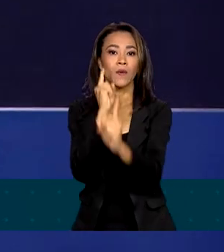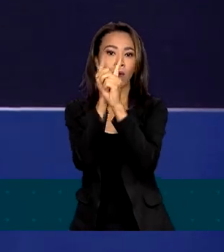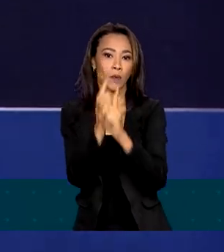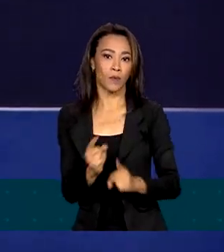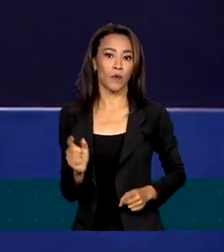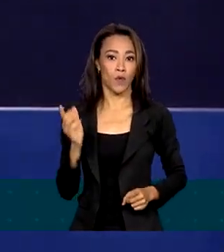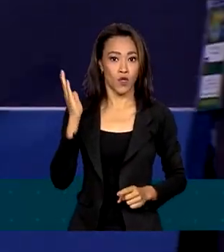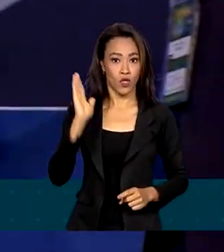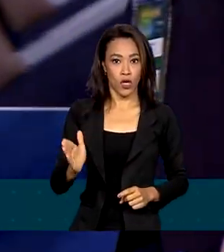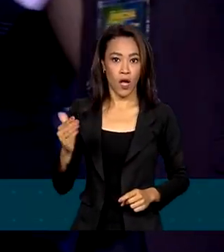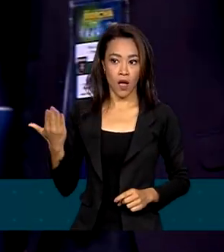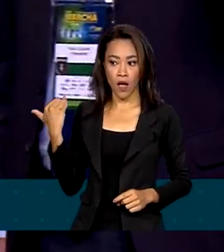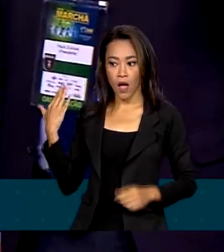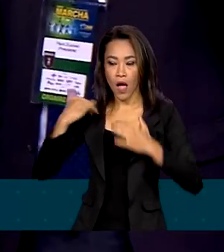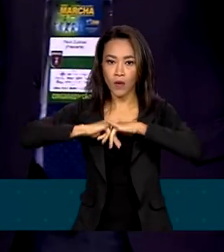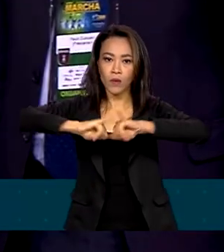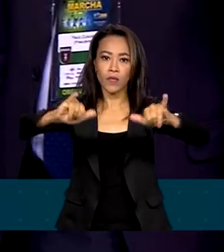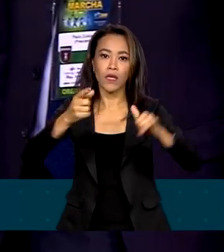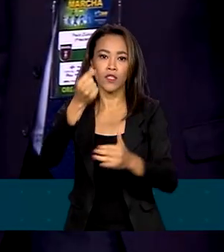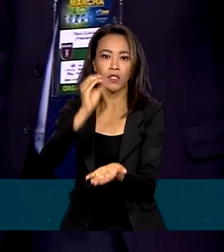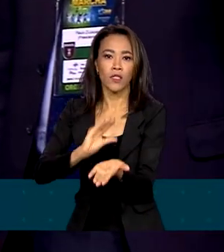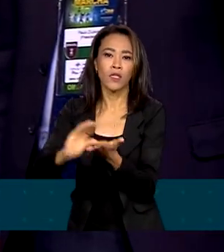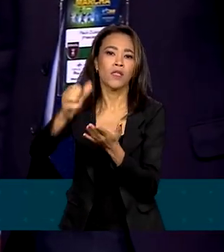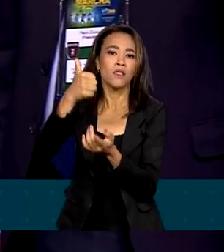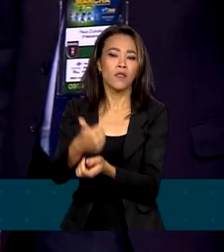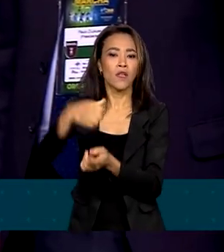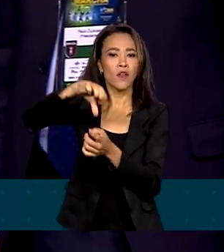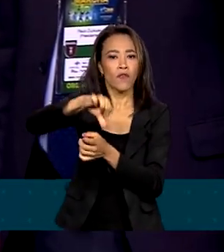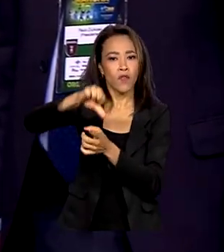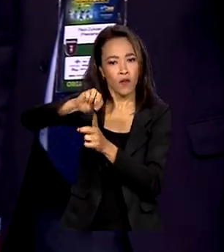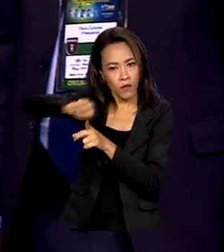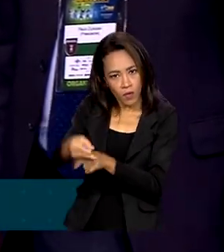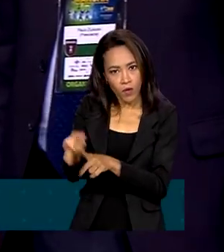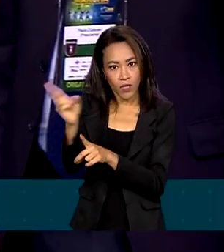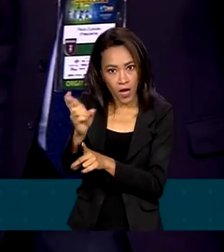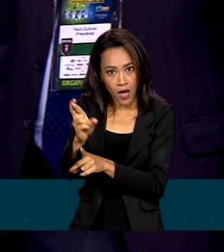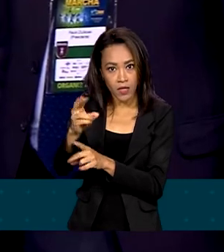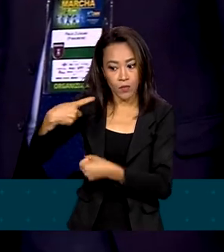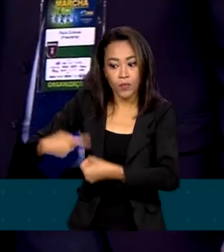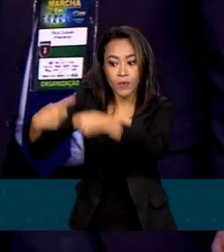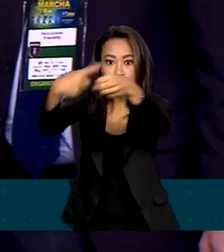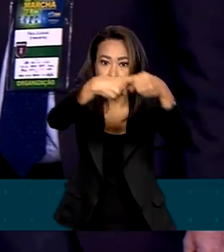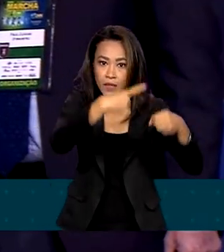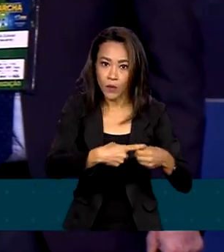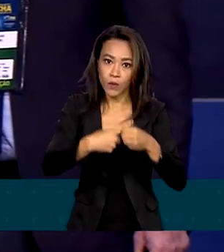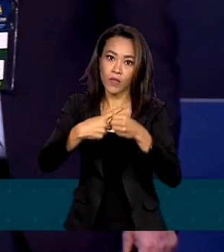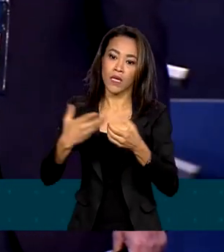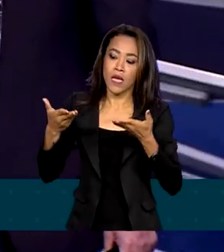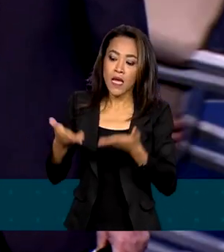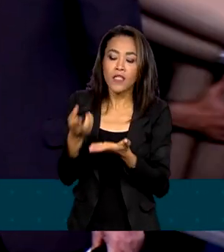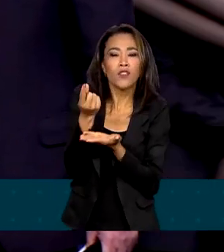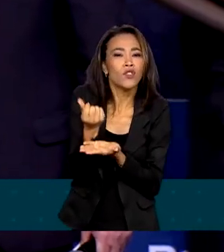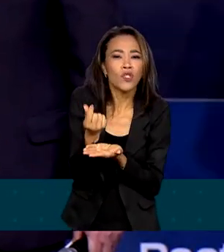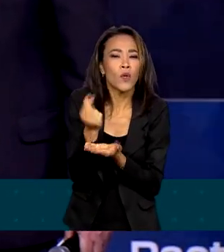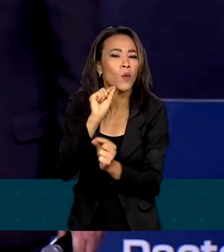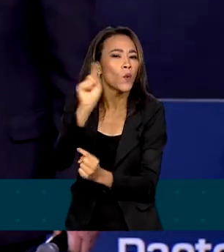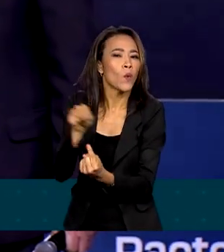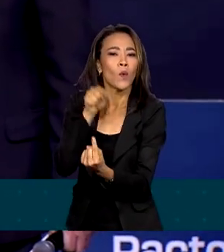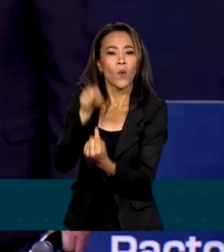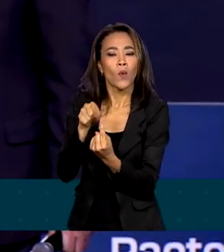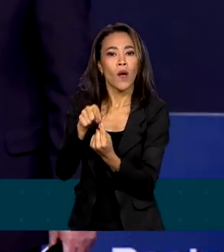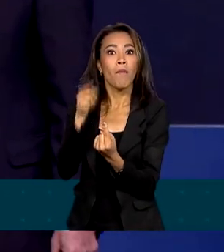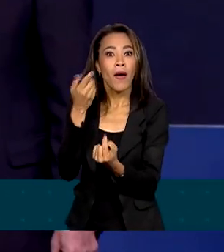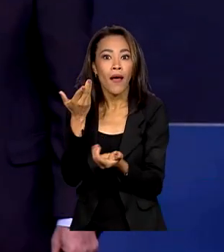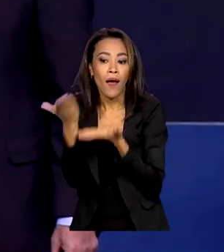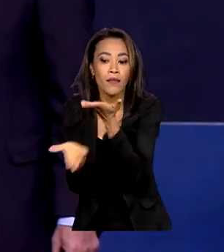anunciada a liberação de 199 milhões de reais aos municípios. O montante deve ser investido na ampliação do